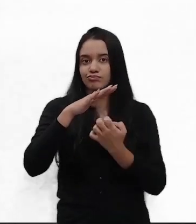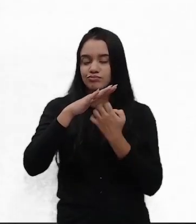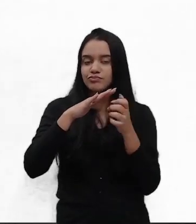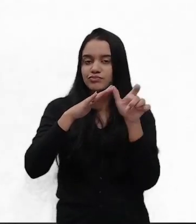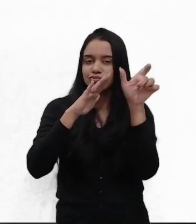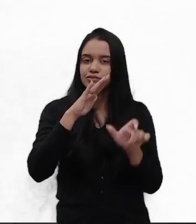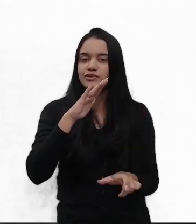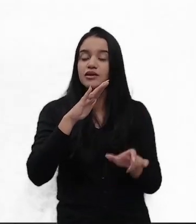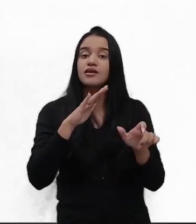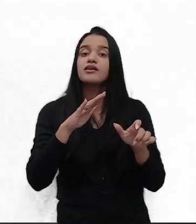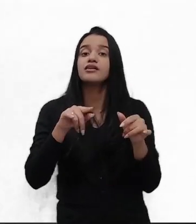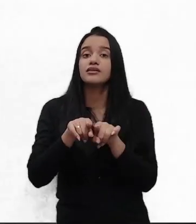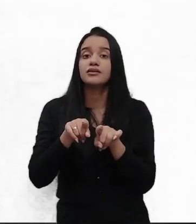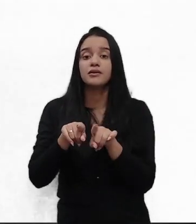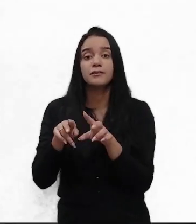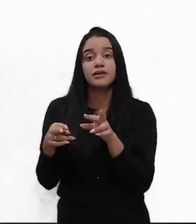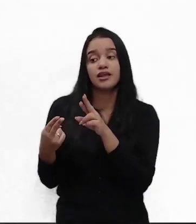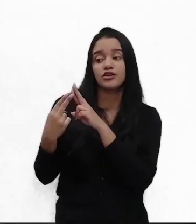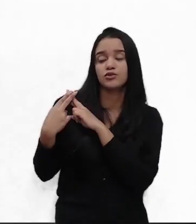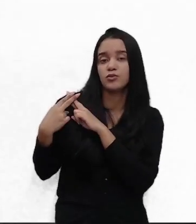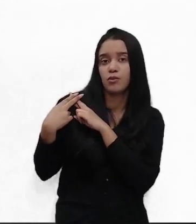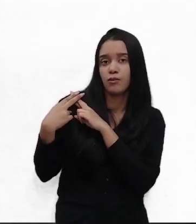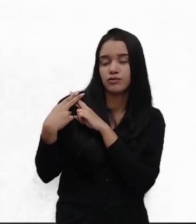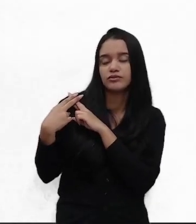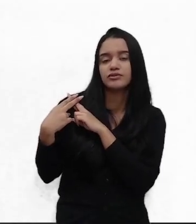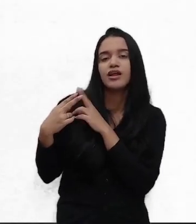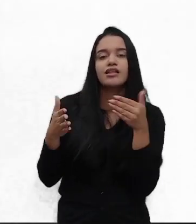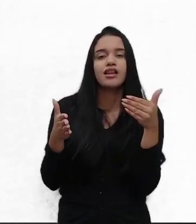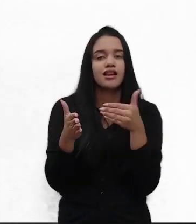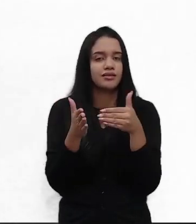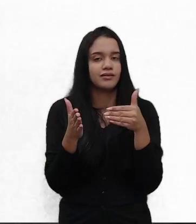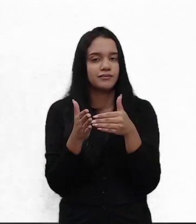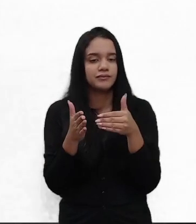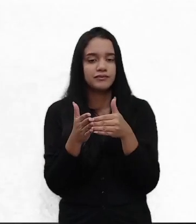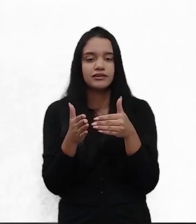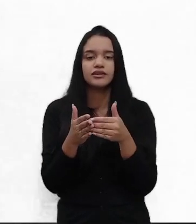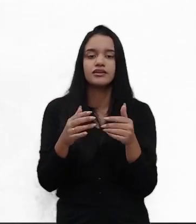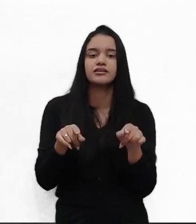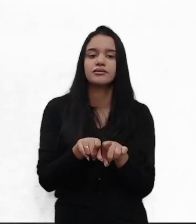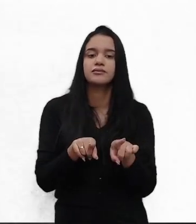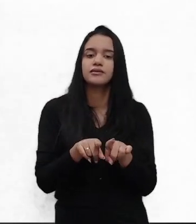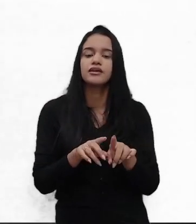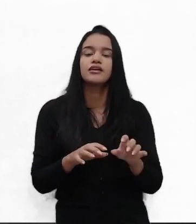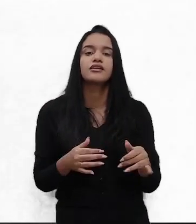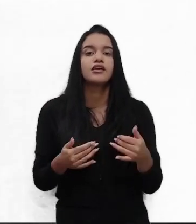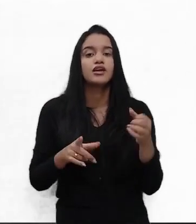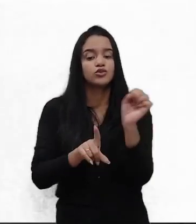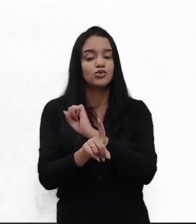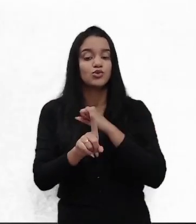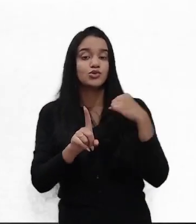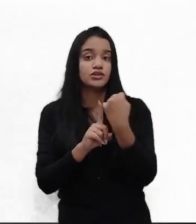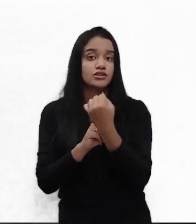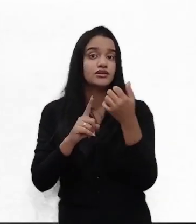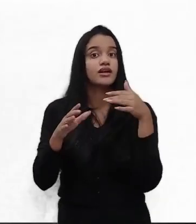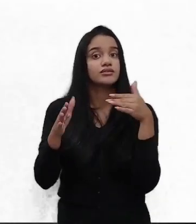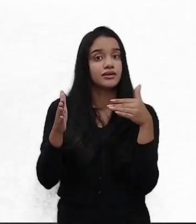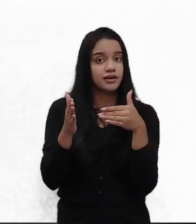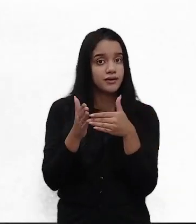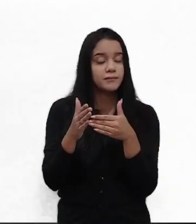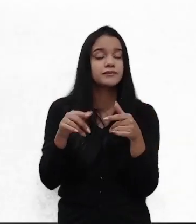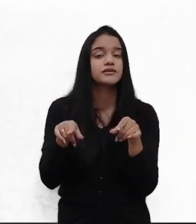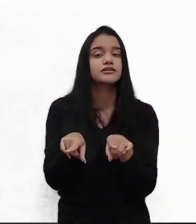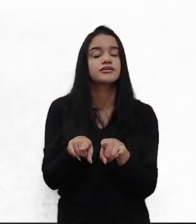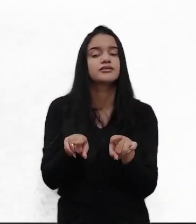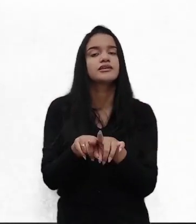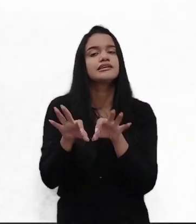Empresa Individual de Responsabilidade Limitada, IRELE. A Sociedade Limitada Unipessoal, Sociedade